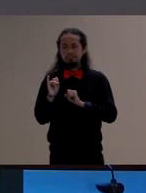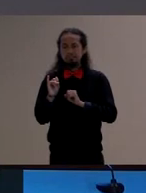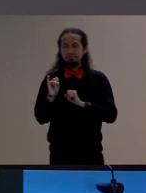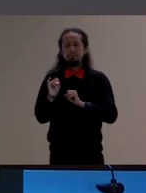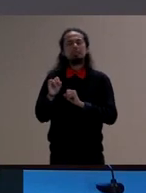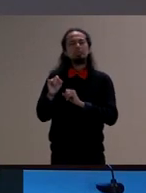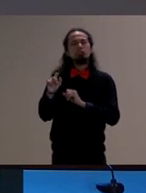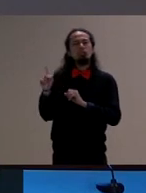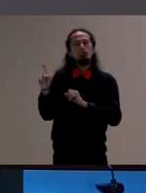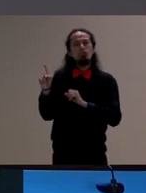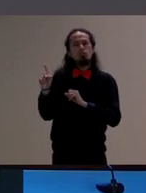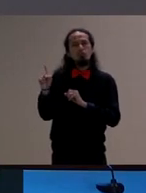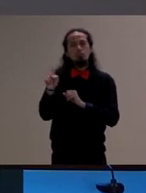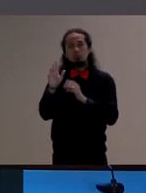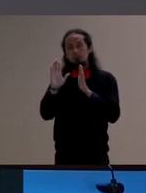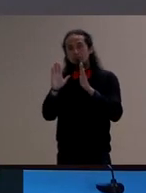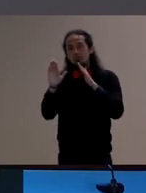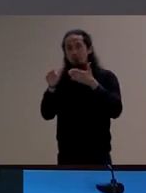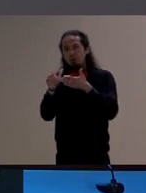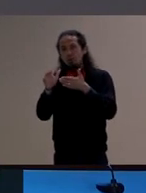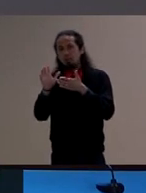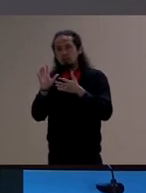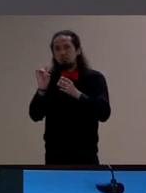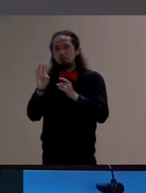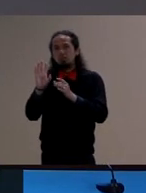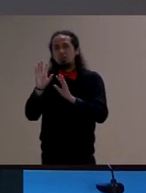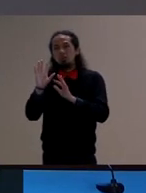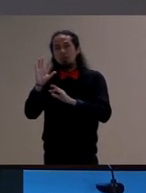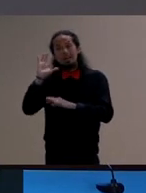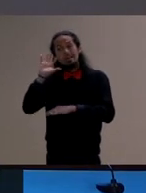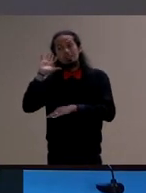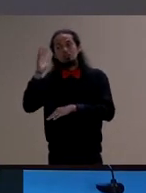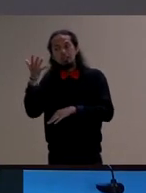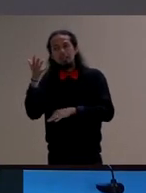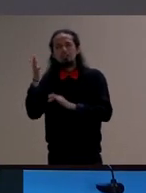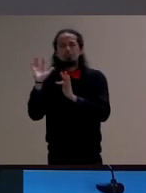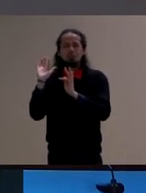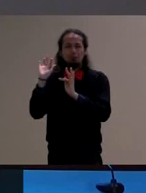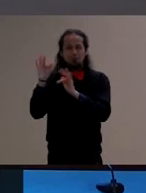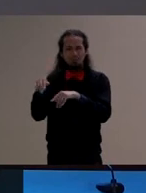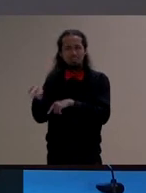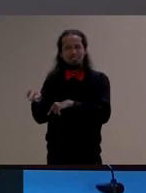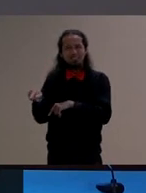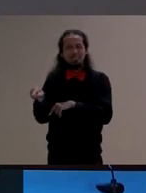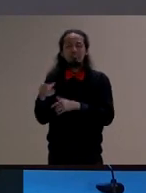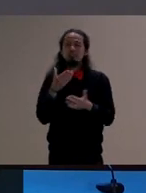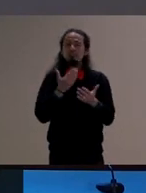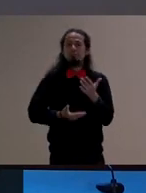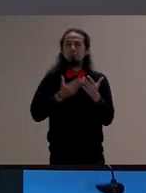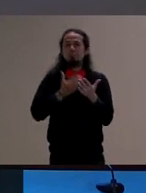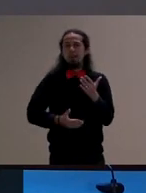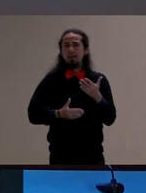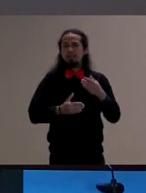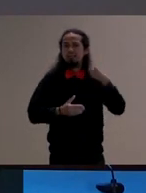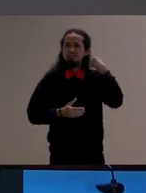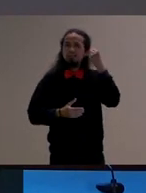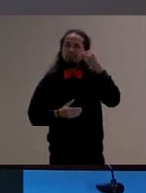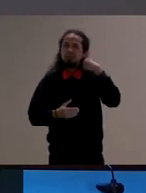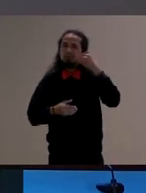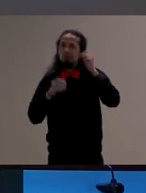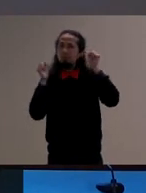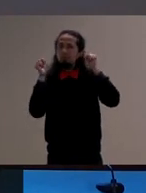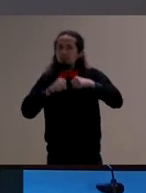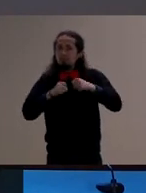naquele produto final que ele deseja enfim perde de vista várias possibilidades de experimentação inclusive